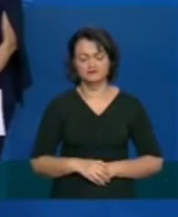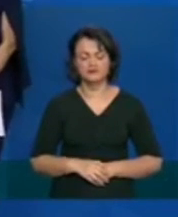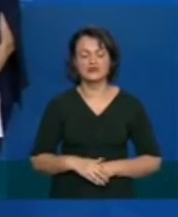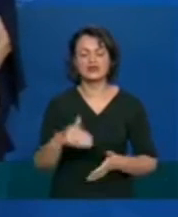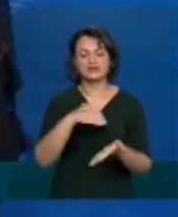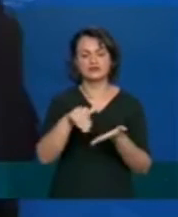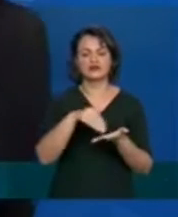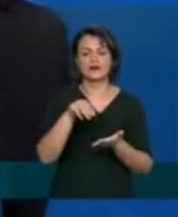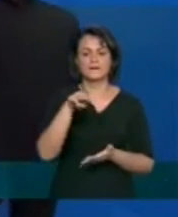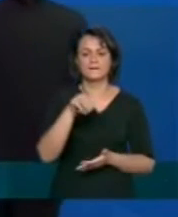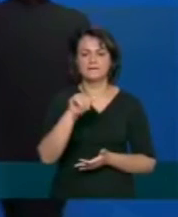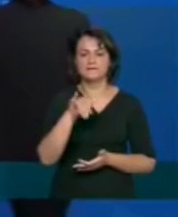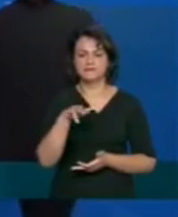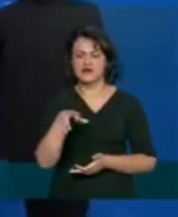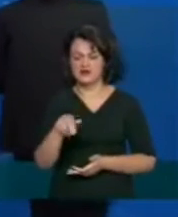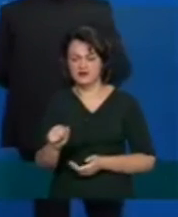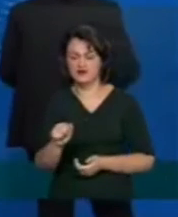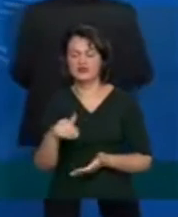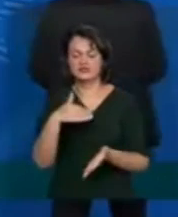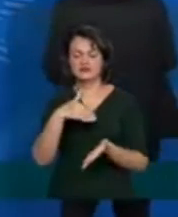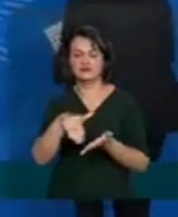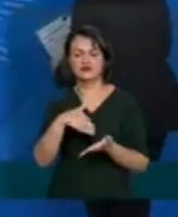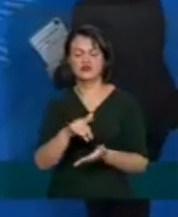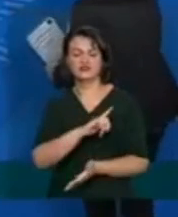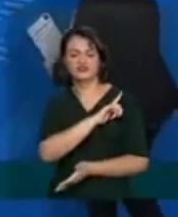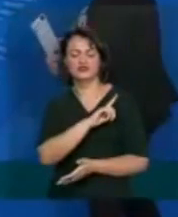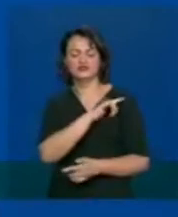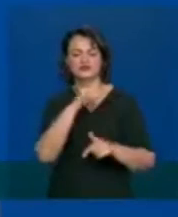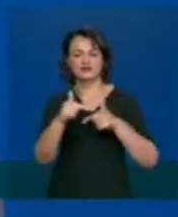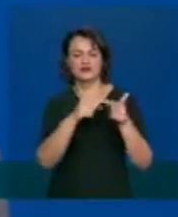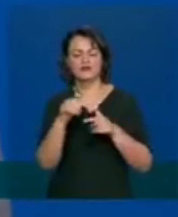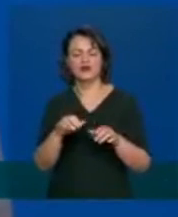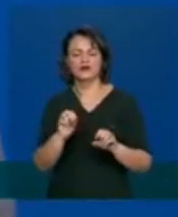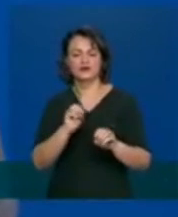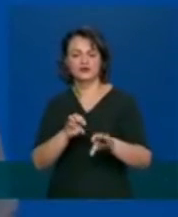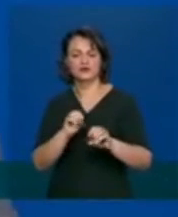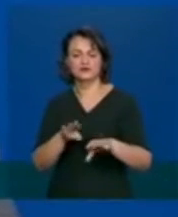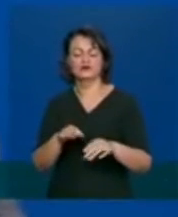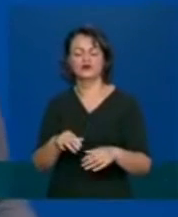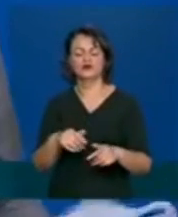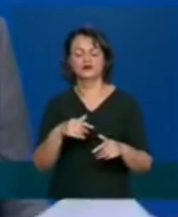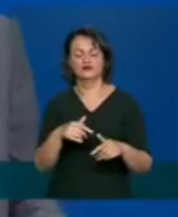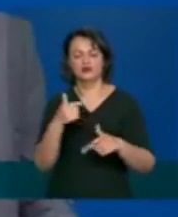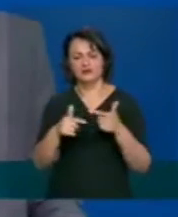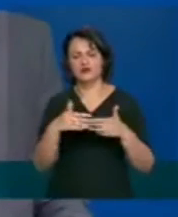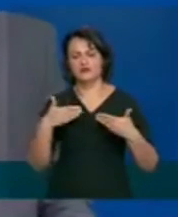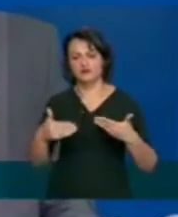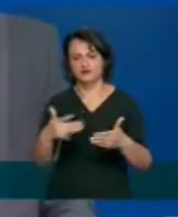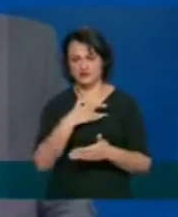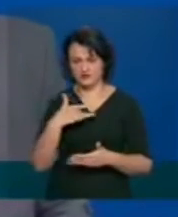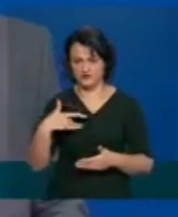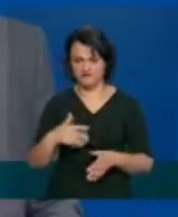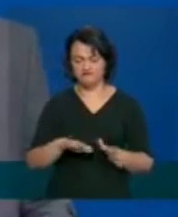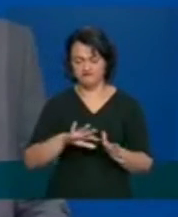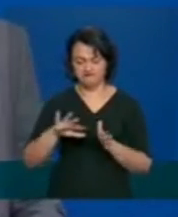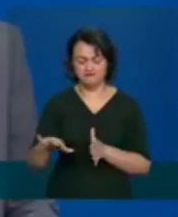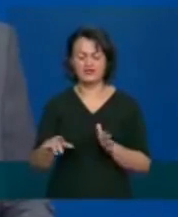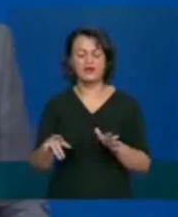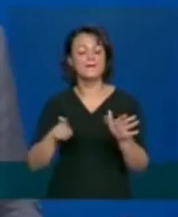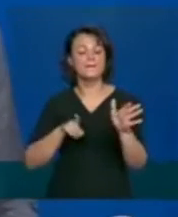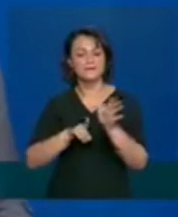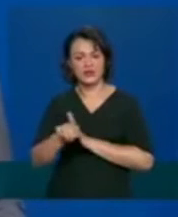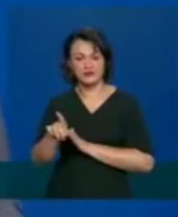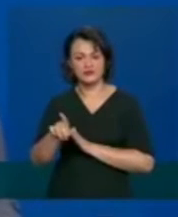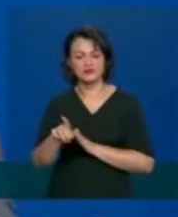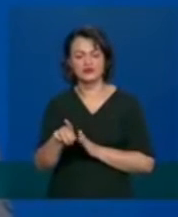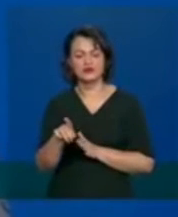secretária Mayra Pinheiro que é a secretária de gestão do trabalho na educação na saúde do ministério da saúde doutora Mayra primeira pergunta é da